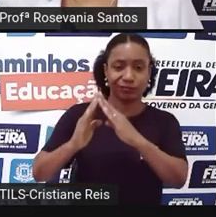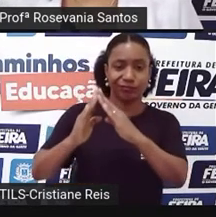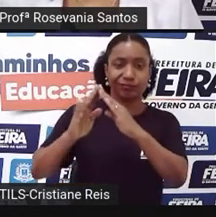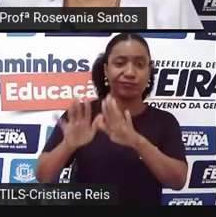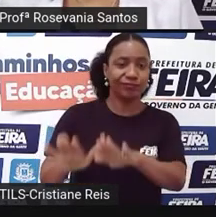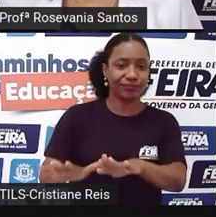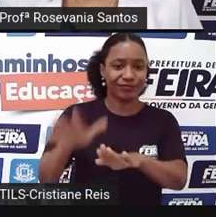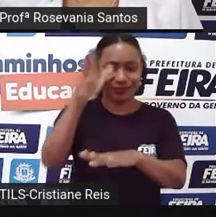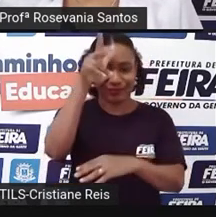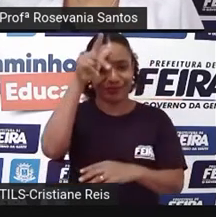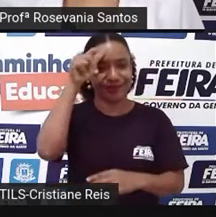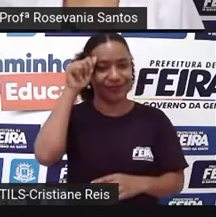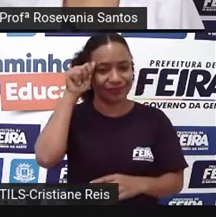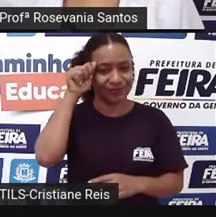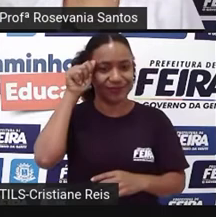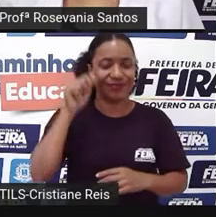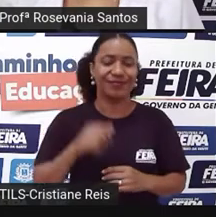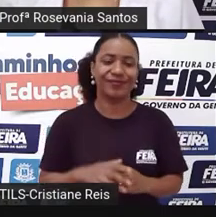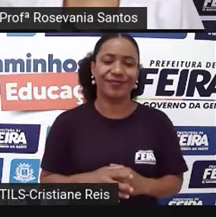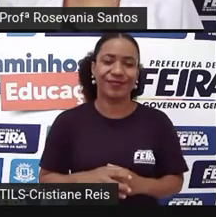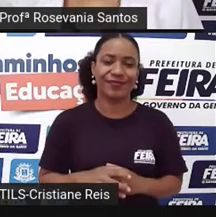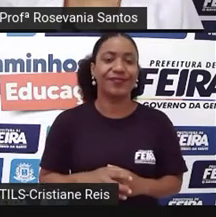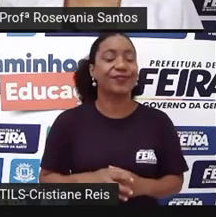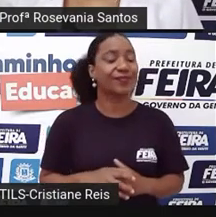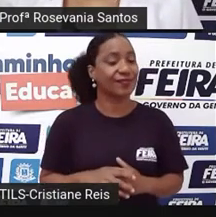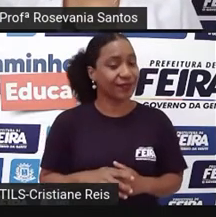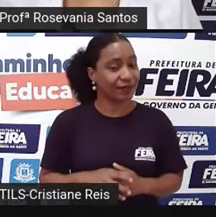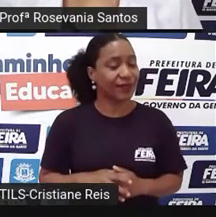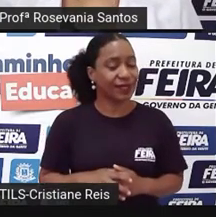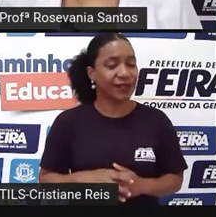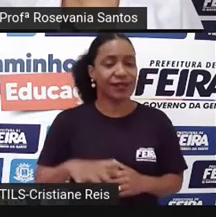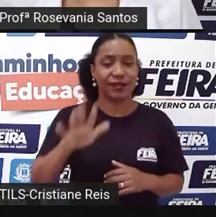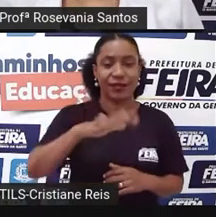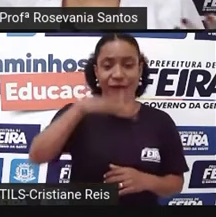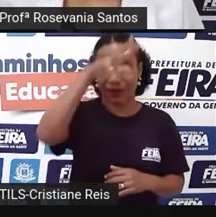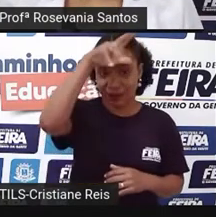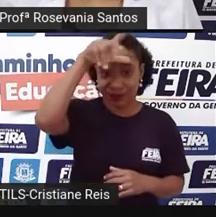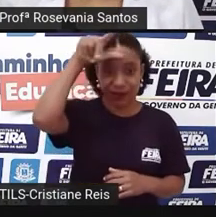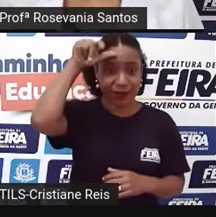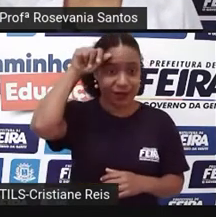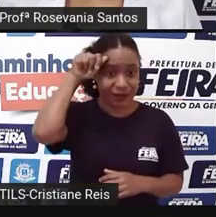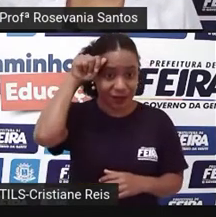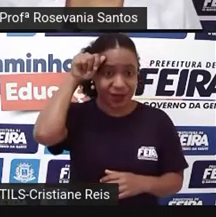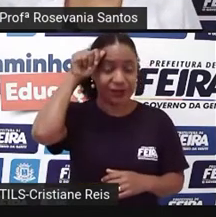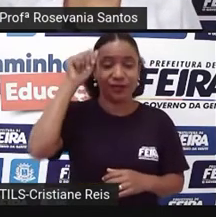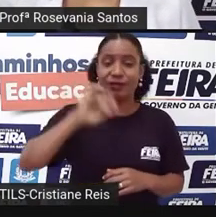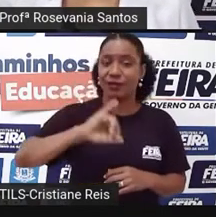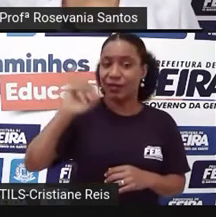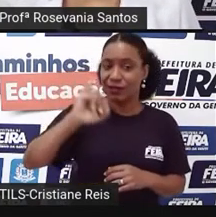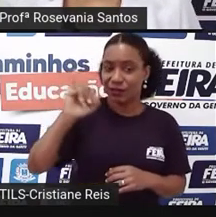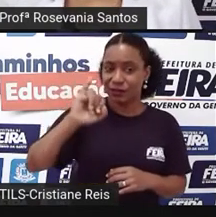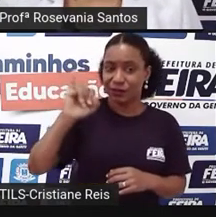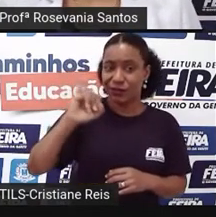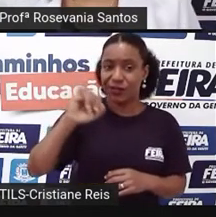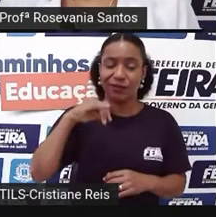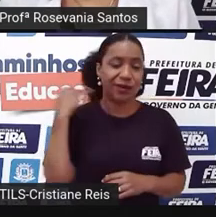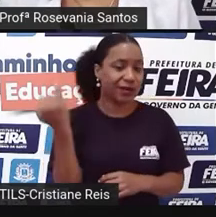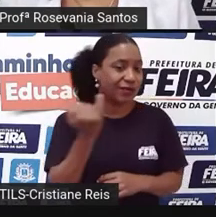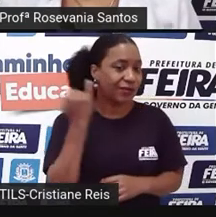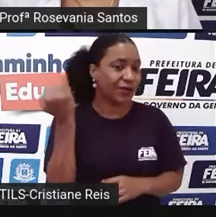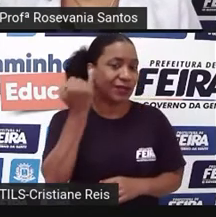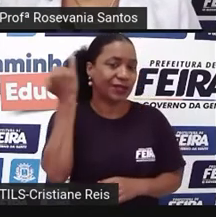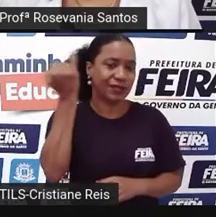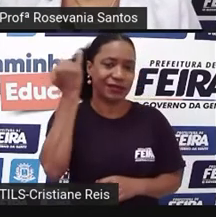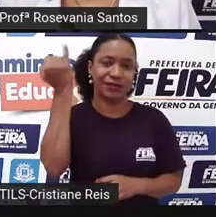também ocupam esse espaço. Então, a Amazônia internacional, ela é de suma importância para o equilíbrio do